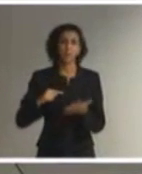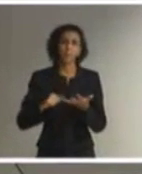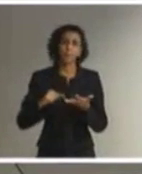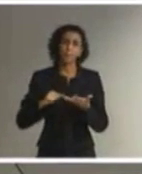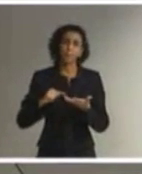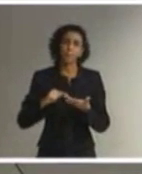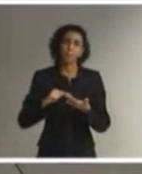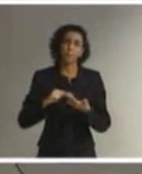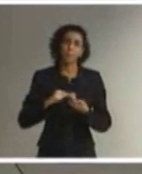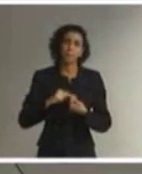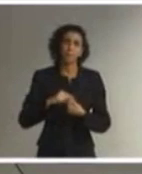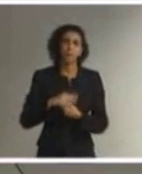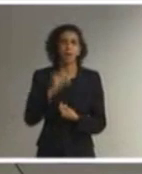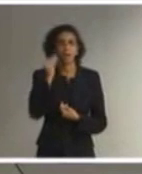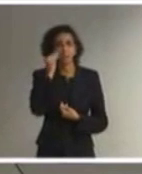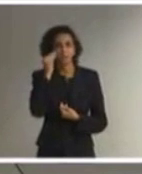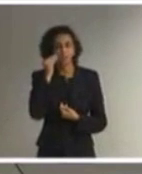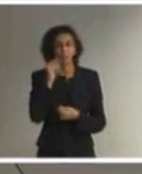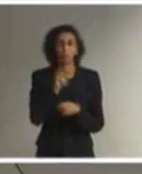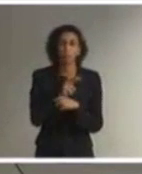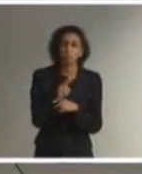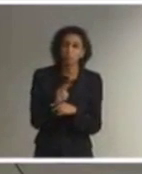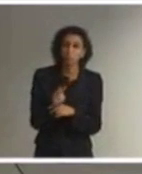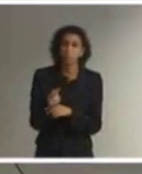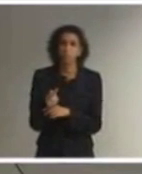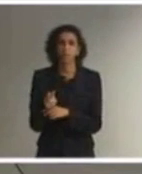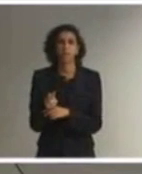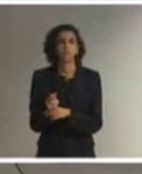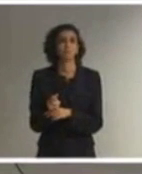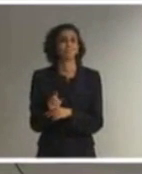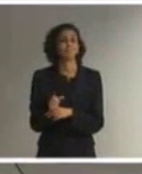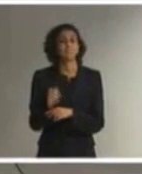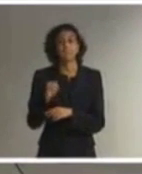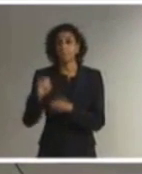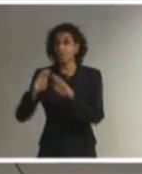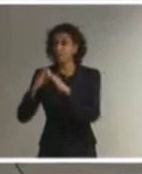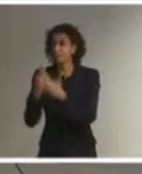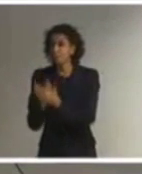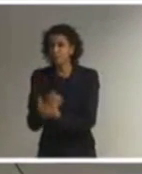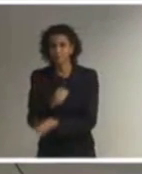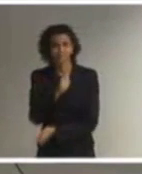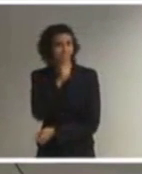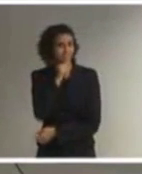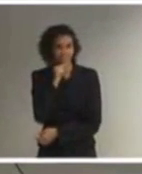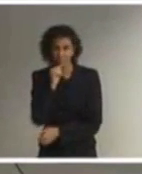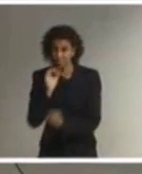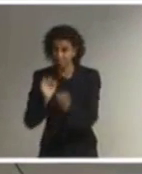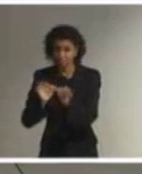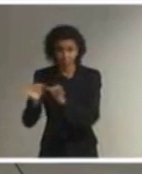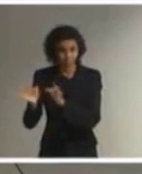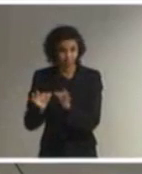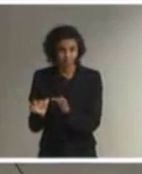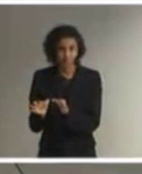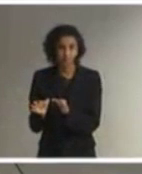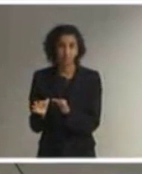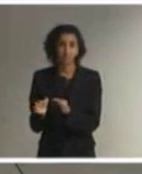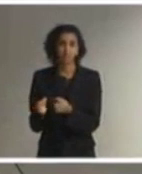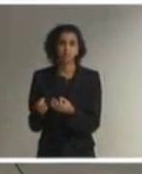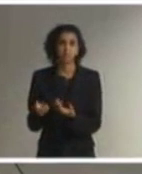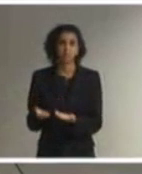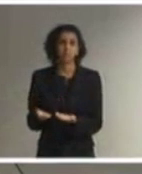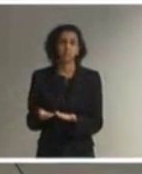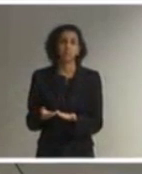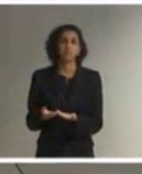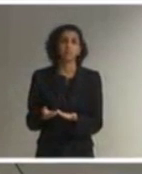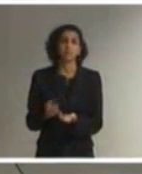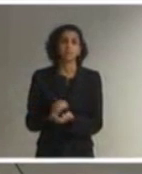resolutivas pelo membro do Ministério Público ainda não for suficiente para comprometer seja